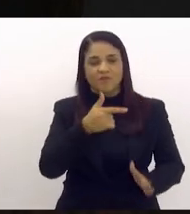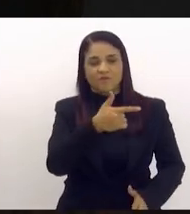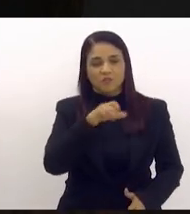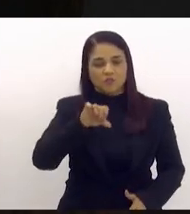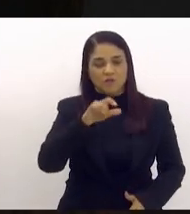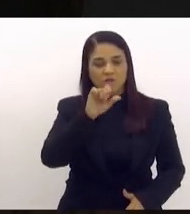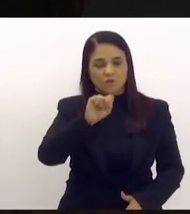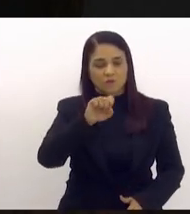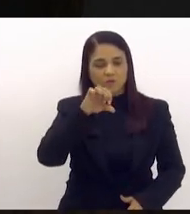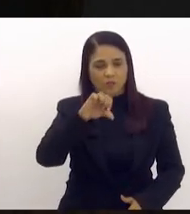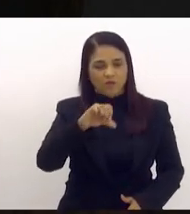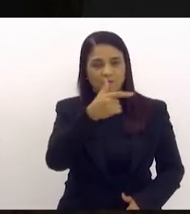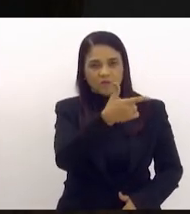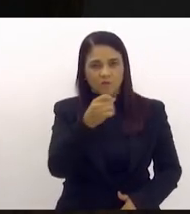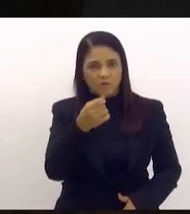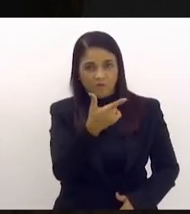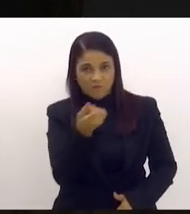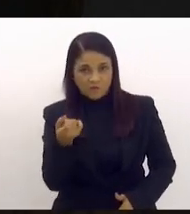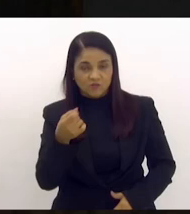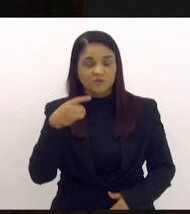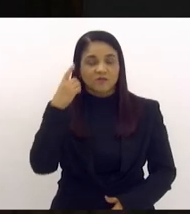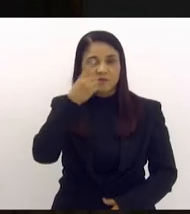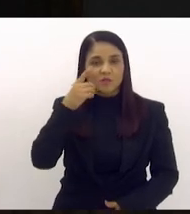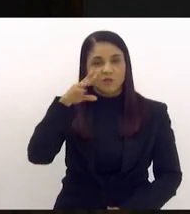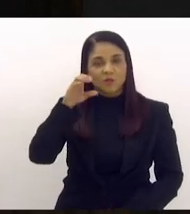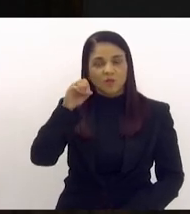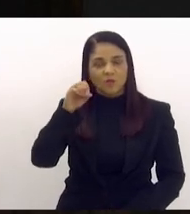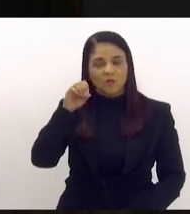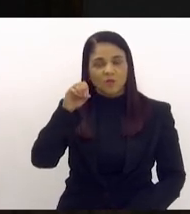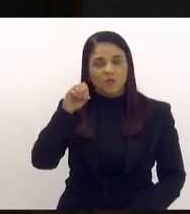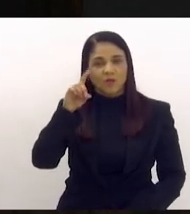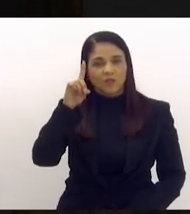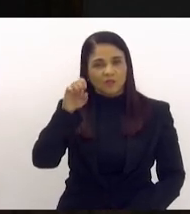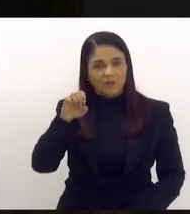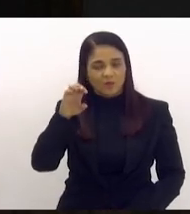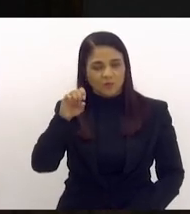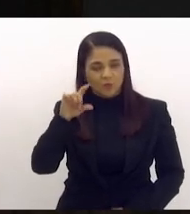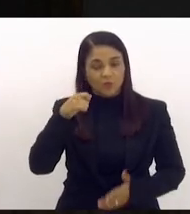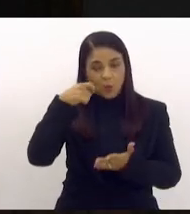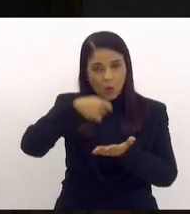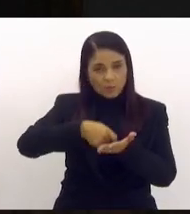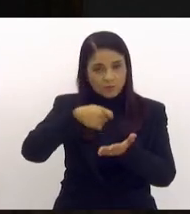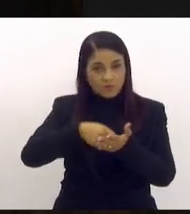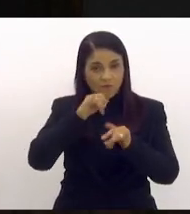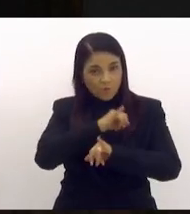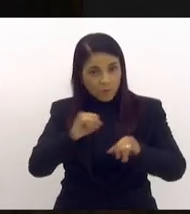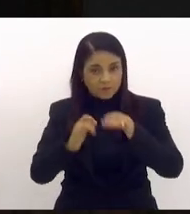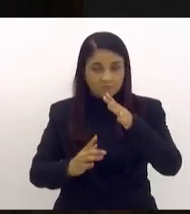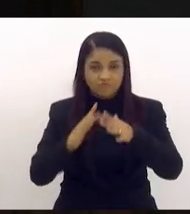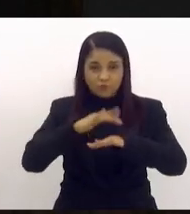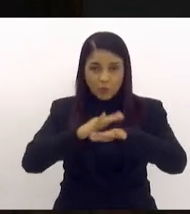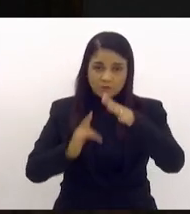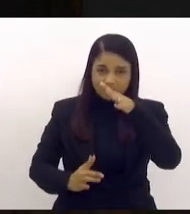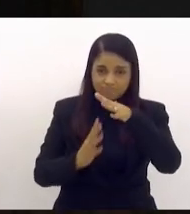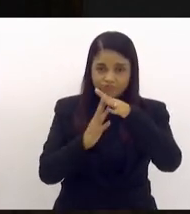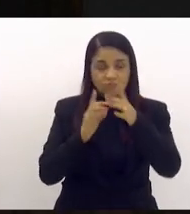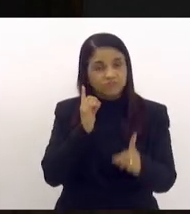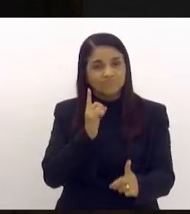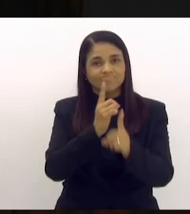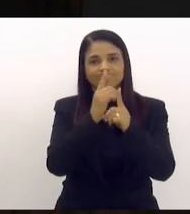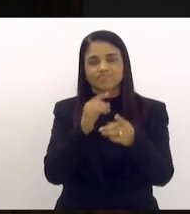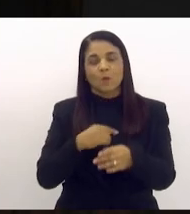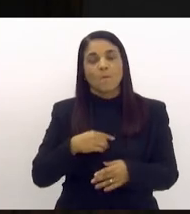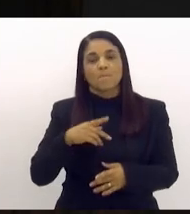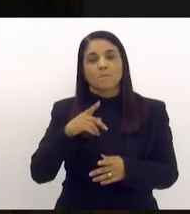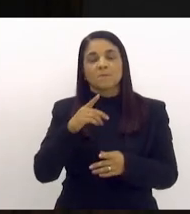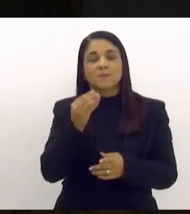2020 e a autoria do deputador todo é o Dauto, que dispõe sobre a brigatoriedade da informação sobre as doenças raras não detectadas pelo teste do